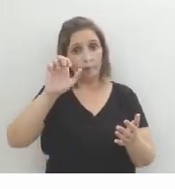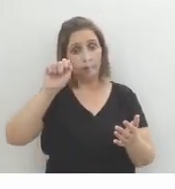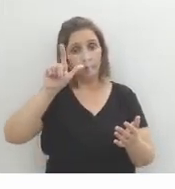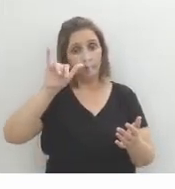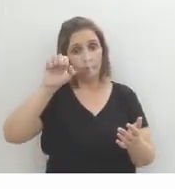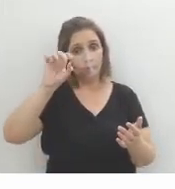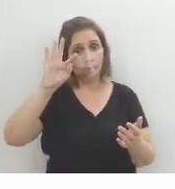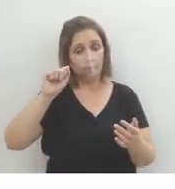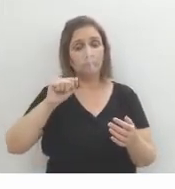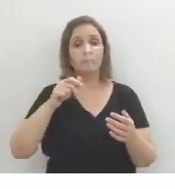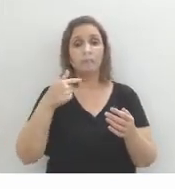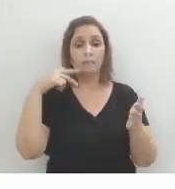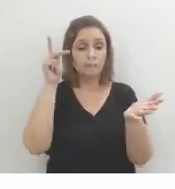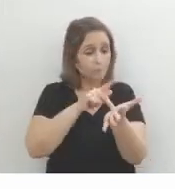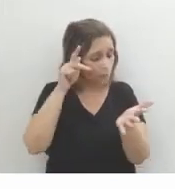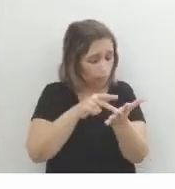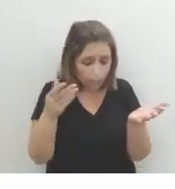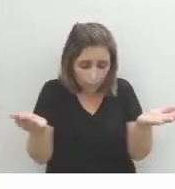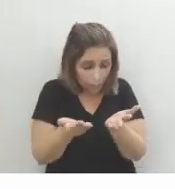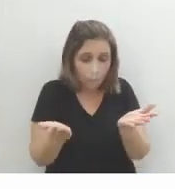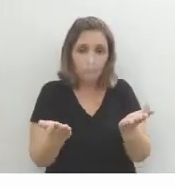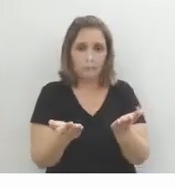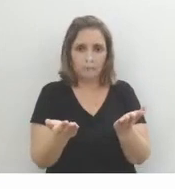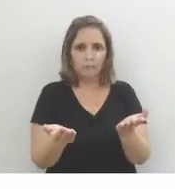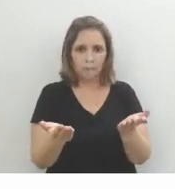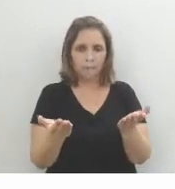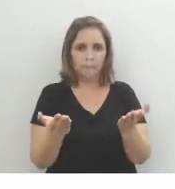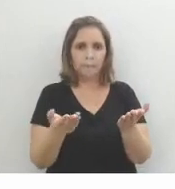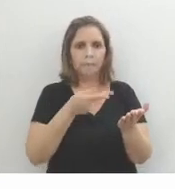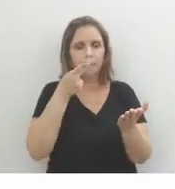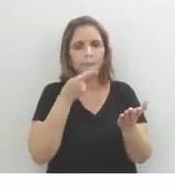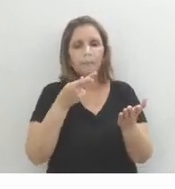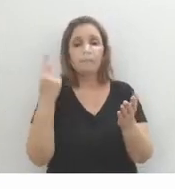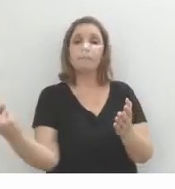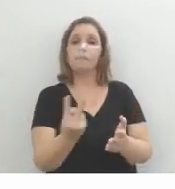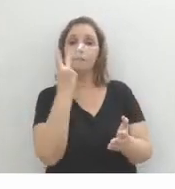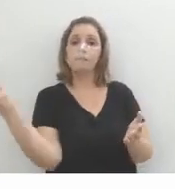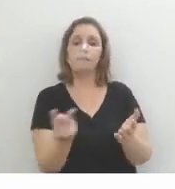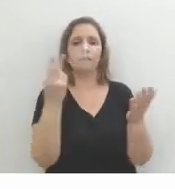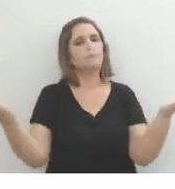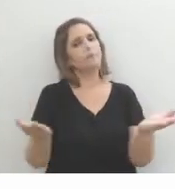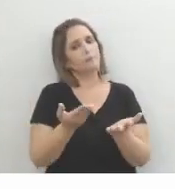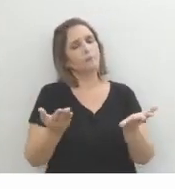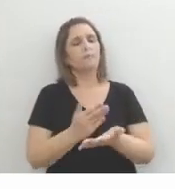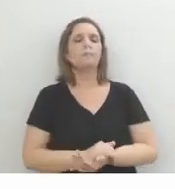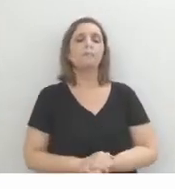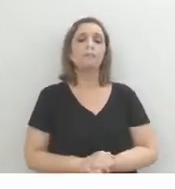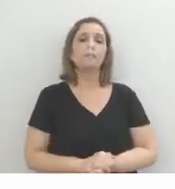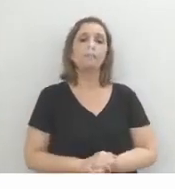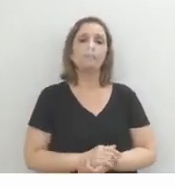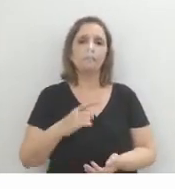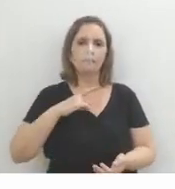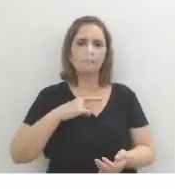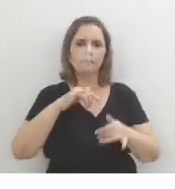sobretudo Machado de Assis, eram contemporâneos ao seu momento. Valorizavam o presente, tá? Então a gente